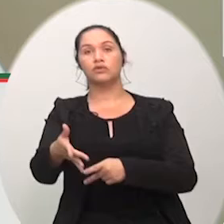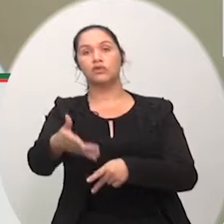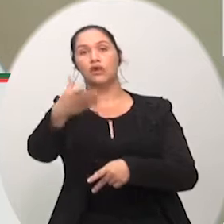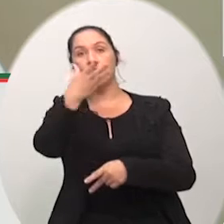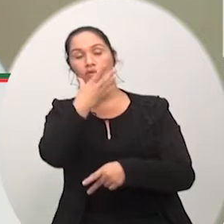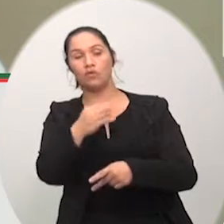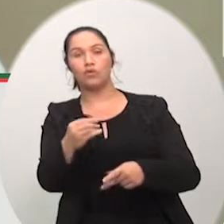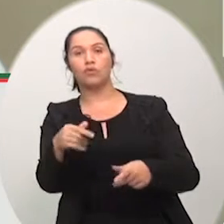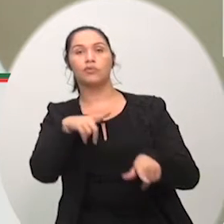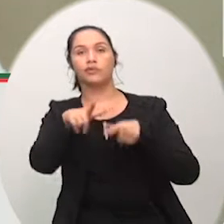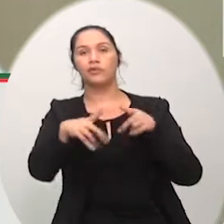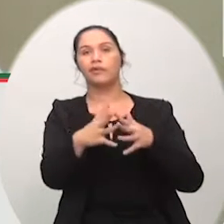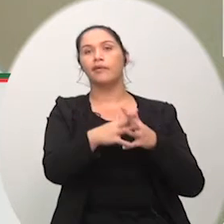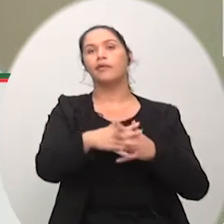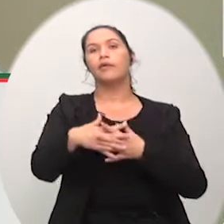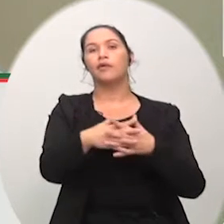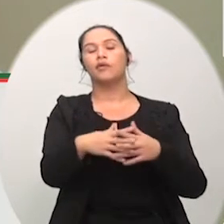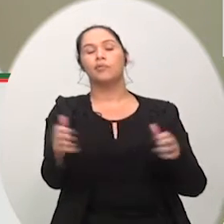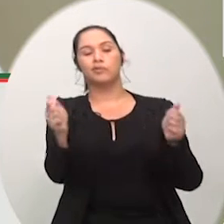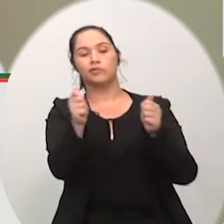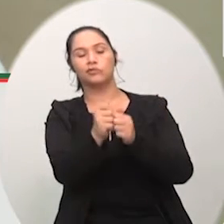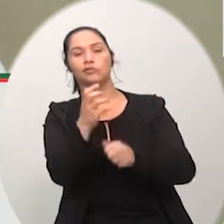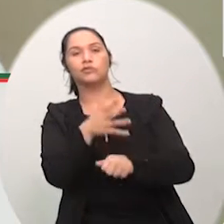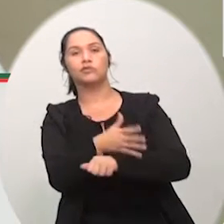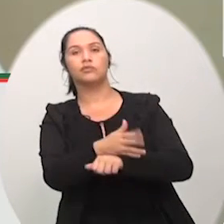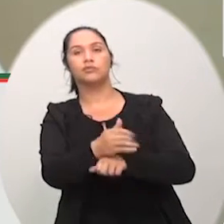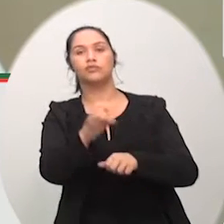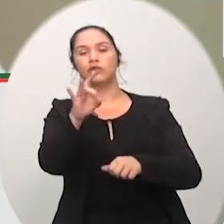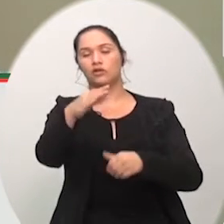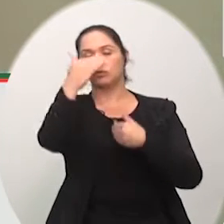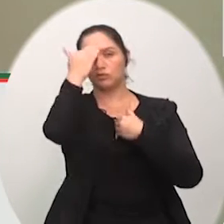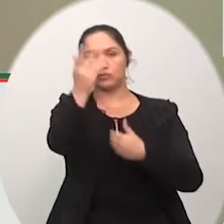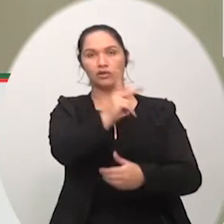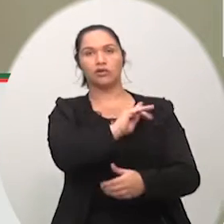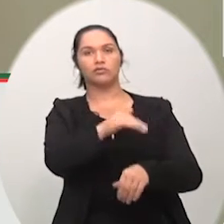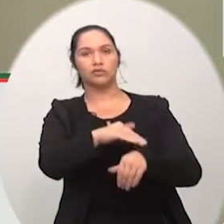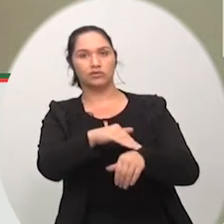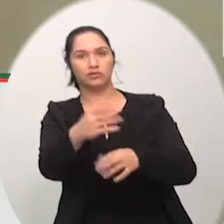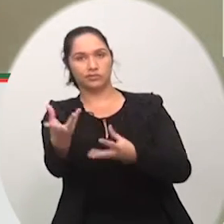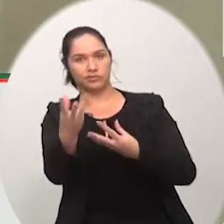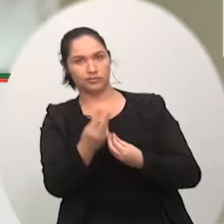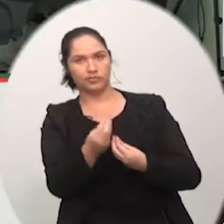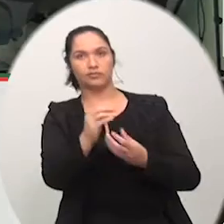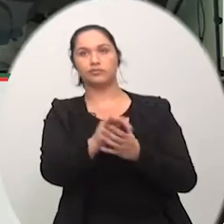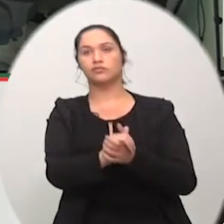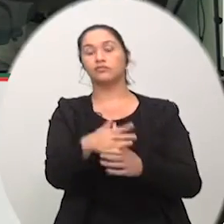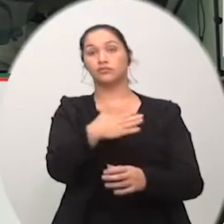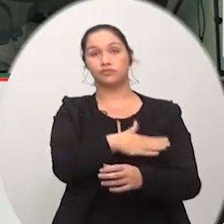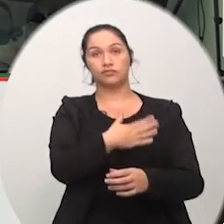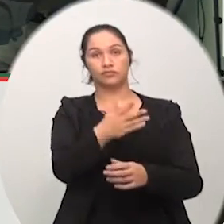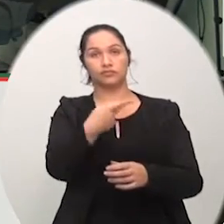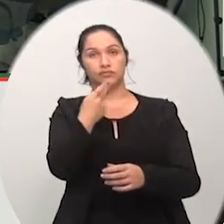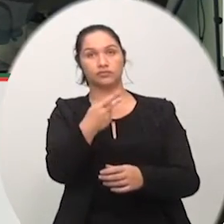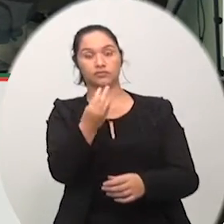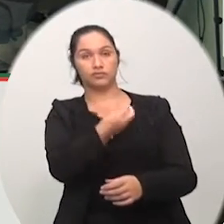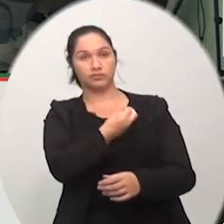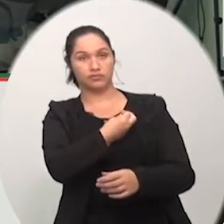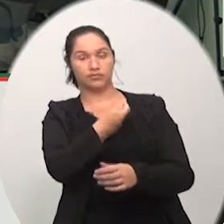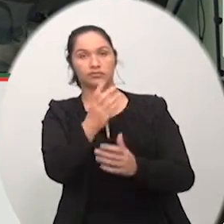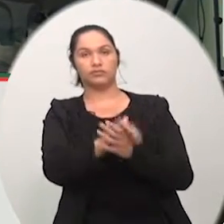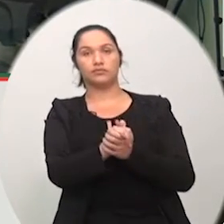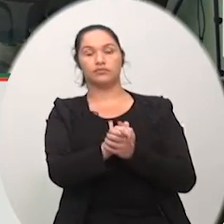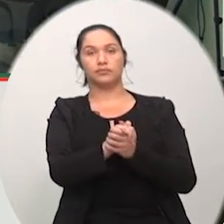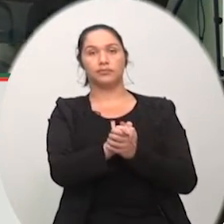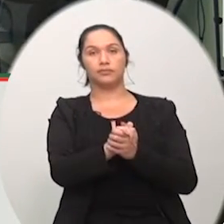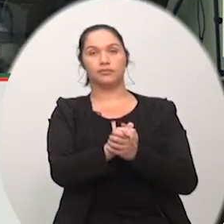seria isso senhor presidente quero agradecer o tempo concedido pelos colegas da casa obrigado gostaríamos de registrar a presença